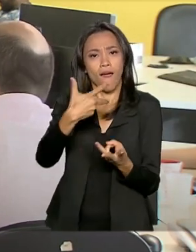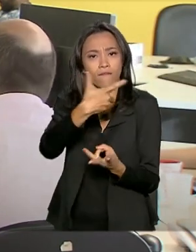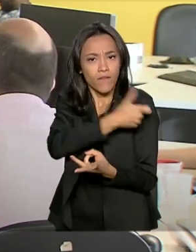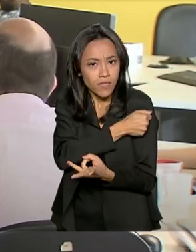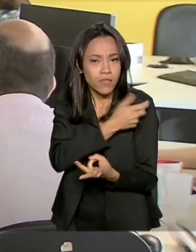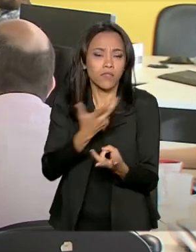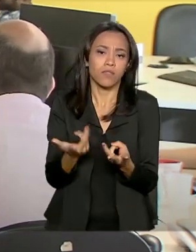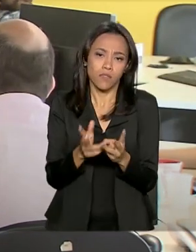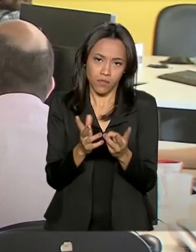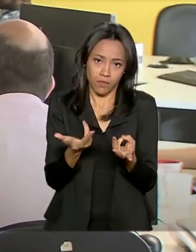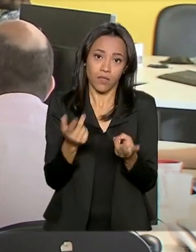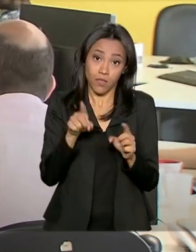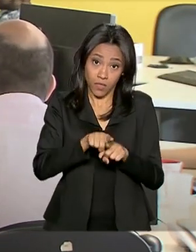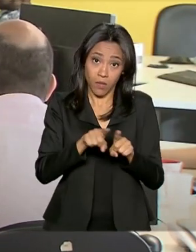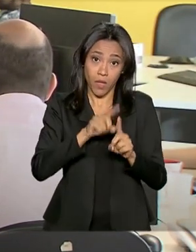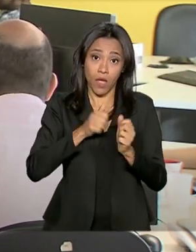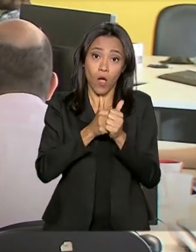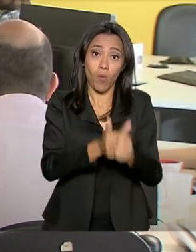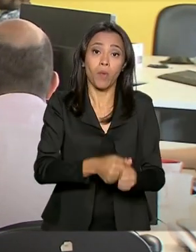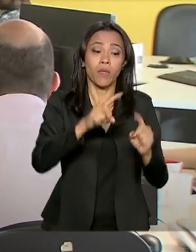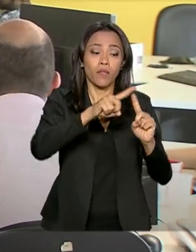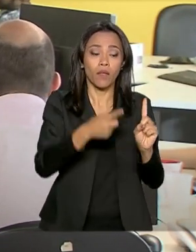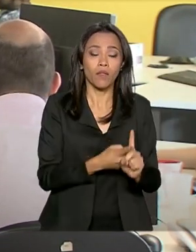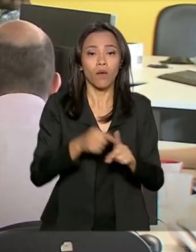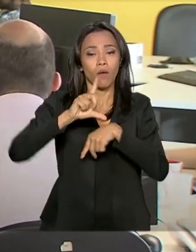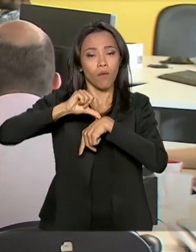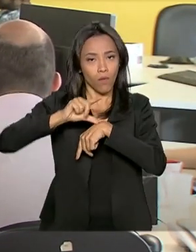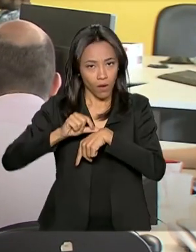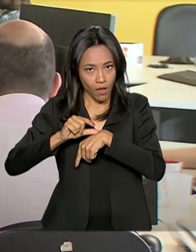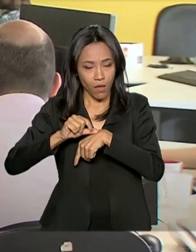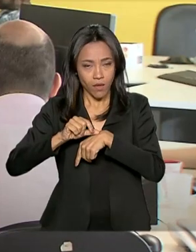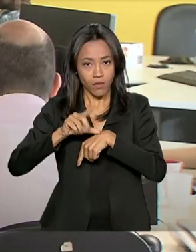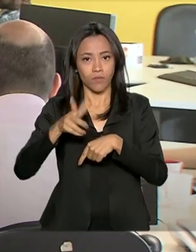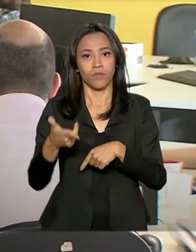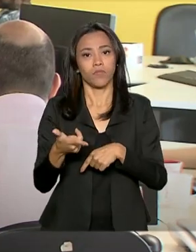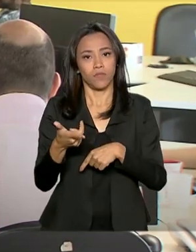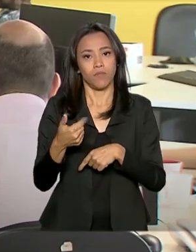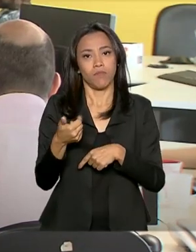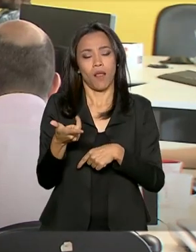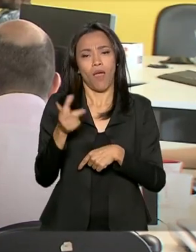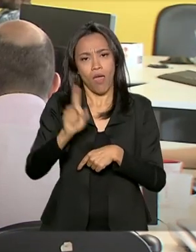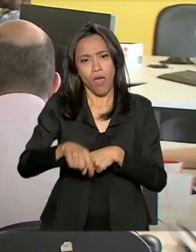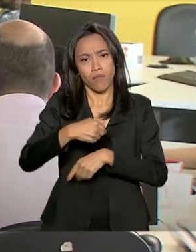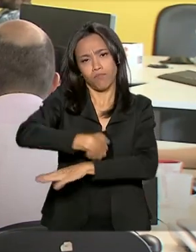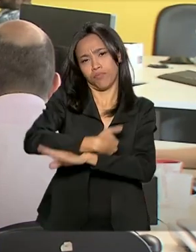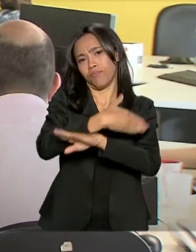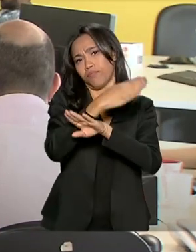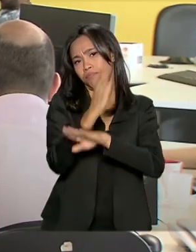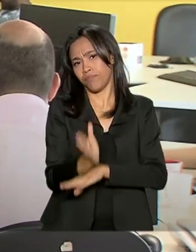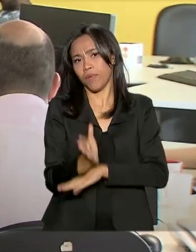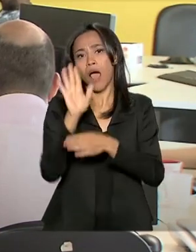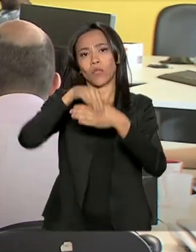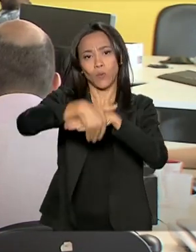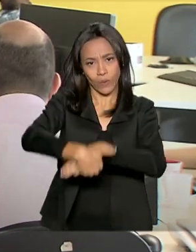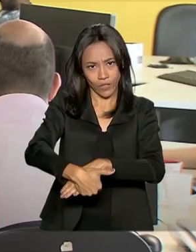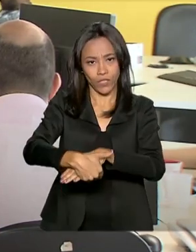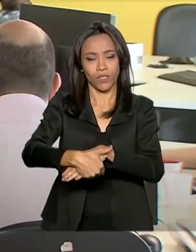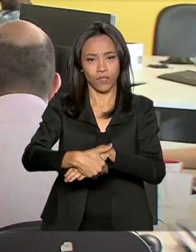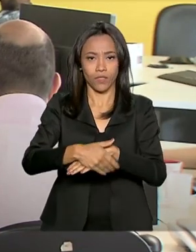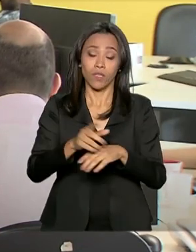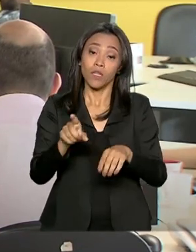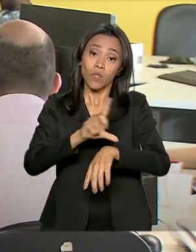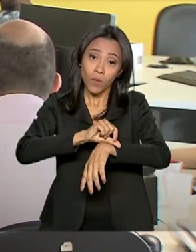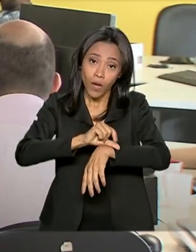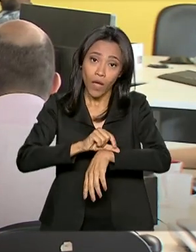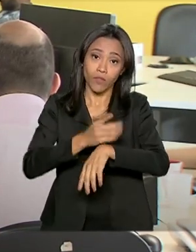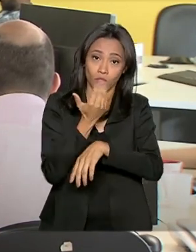acompanhamento para Natal. O horário de funcionamento das unidades de saúde cadastradas será estendido para o período da noite, durante o